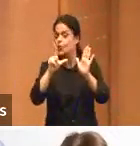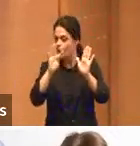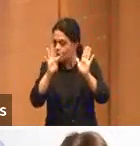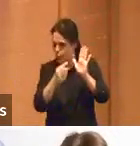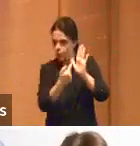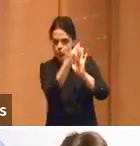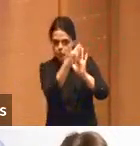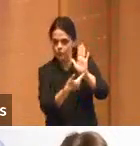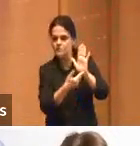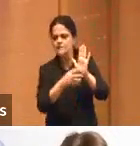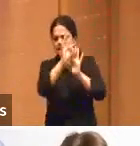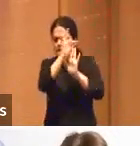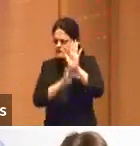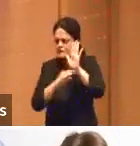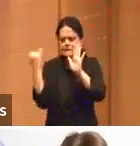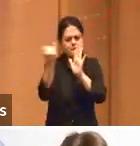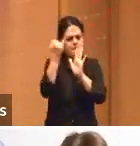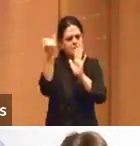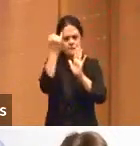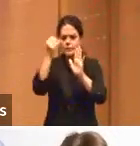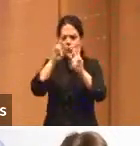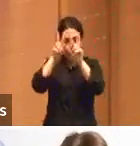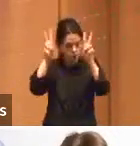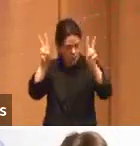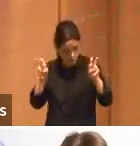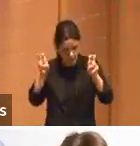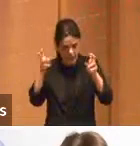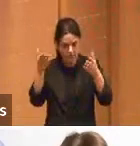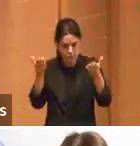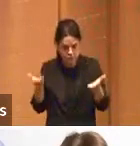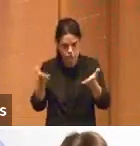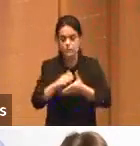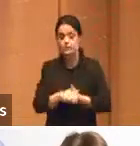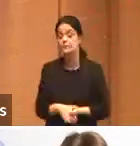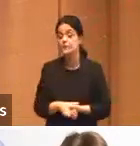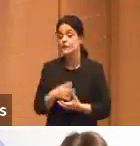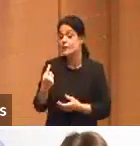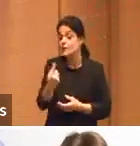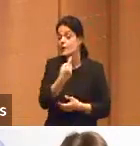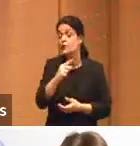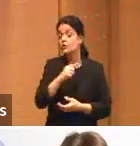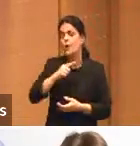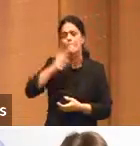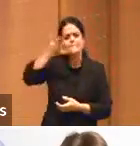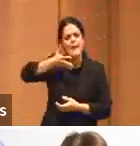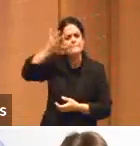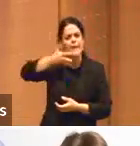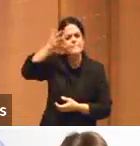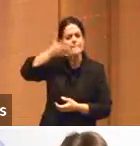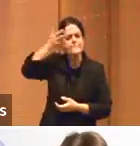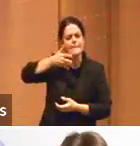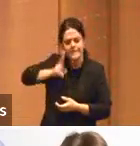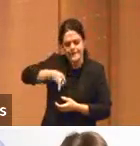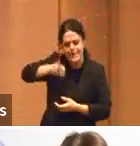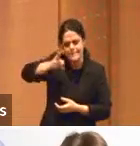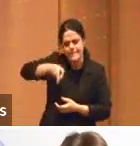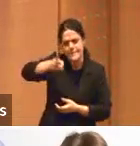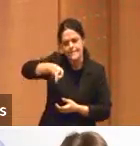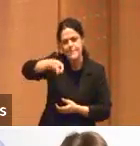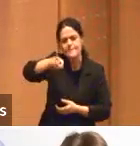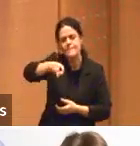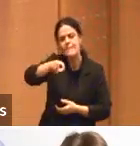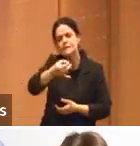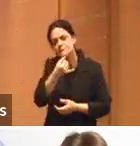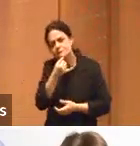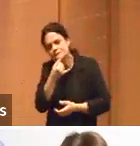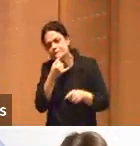Tem textos bastante importantes sobre o assunto e a gente tem palestrado bastante. Eu vou ficar muito triste se esse livro não